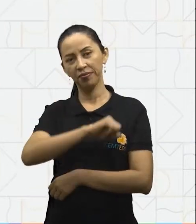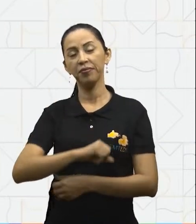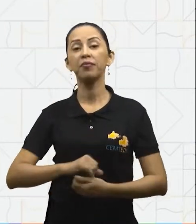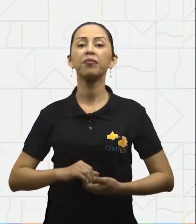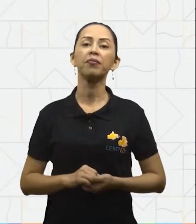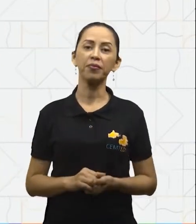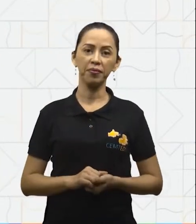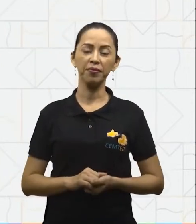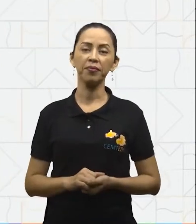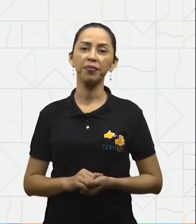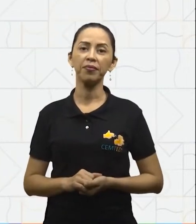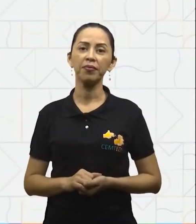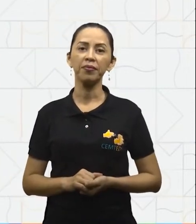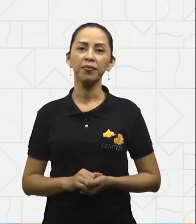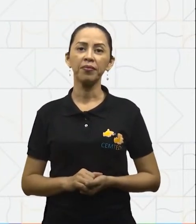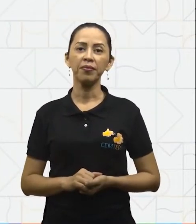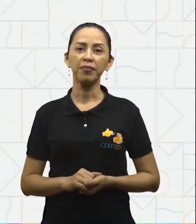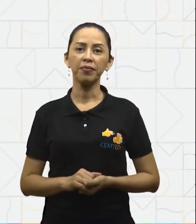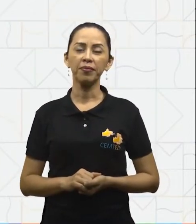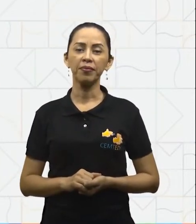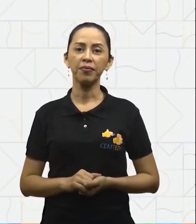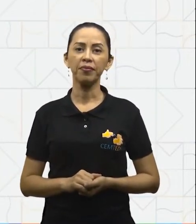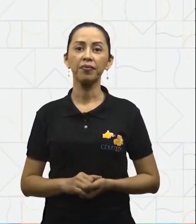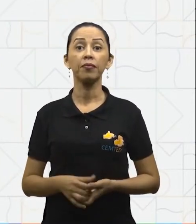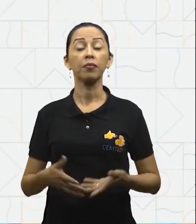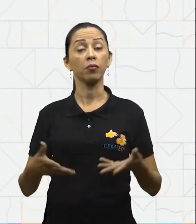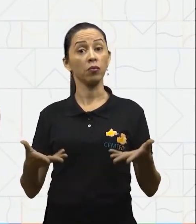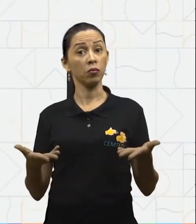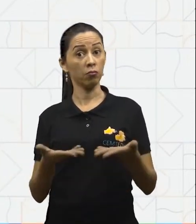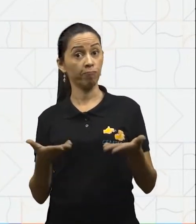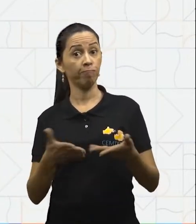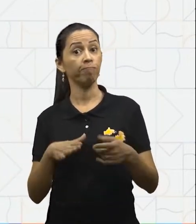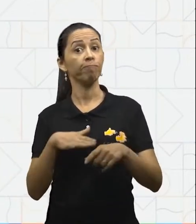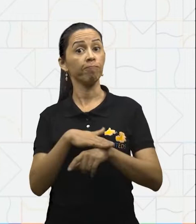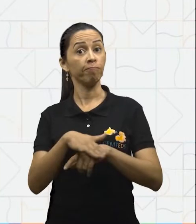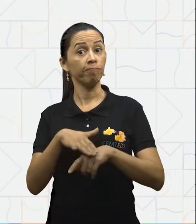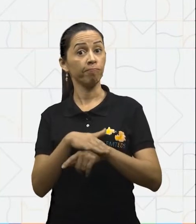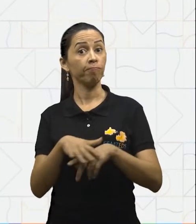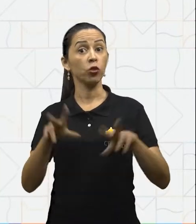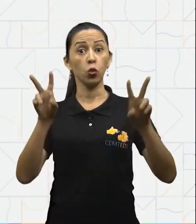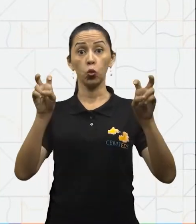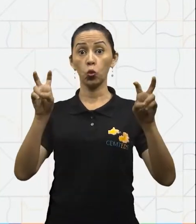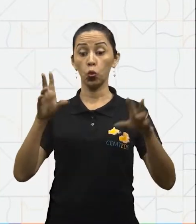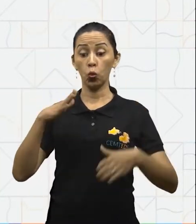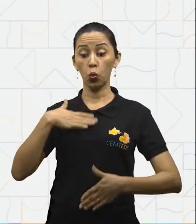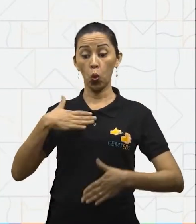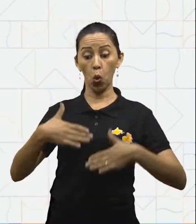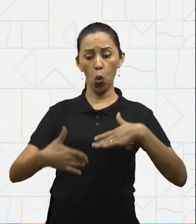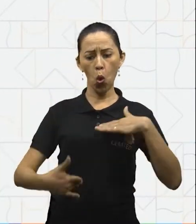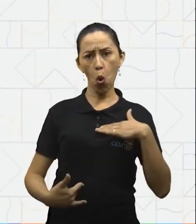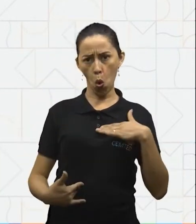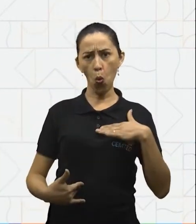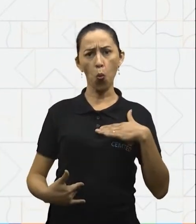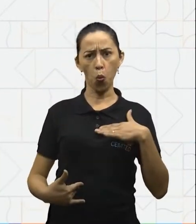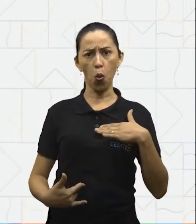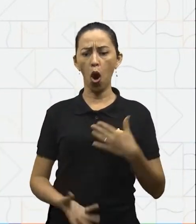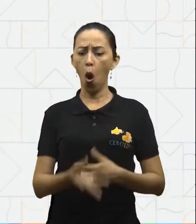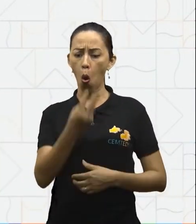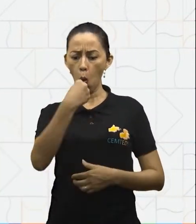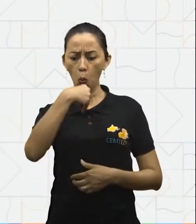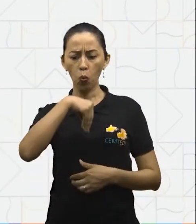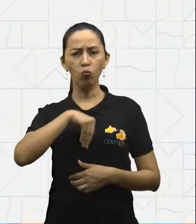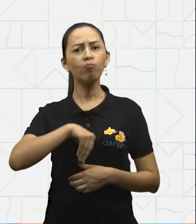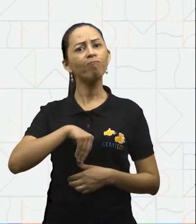Para falar de nutrição do organismo, precisamos compreender o que é nutrição. Você sabe o que é nutrição?